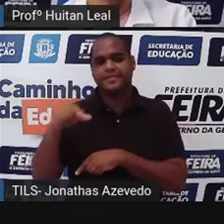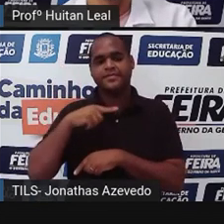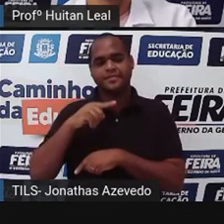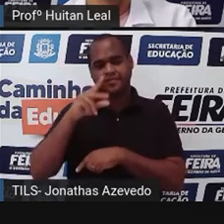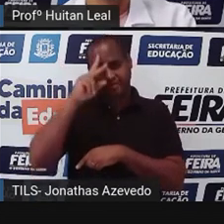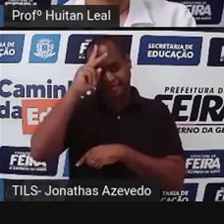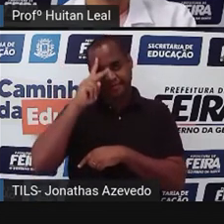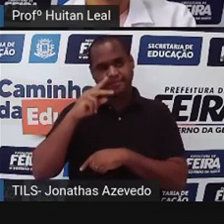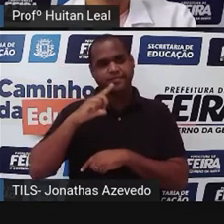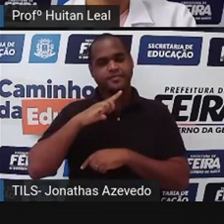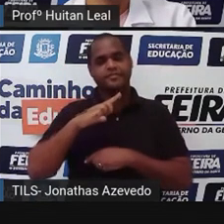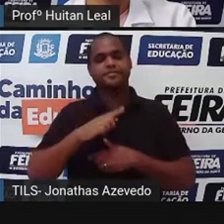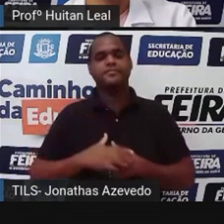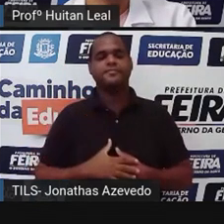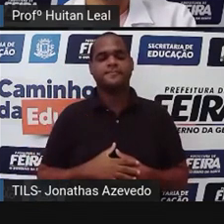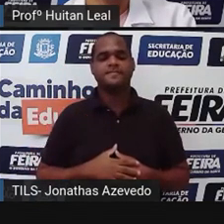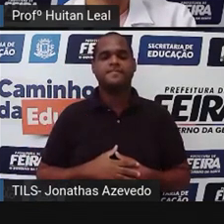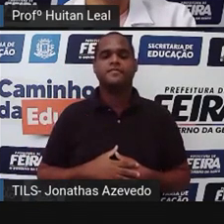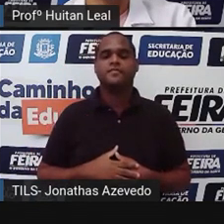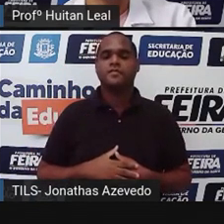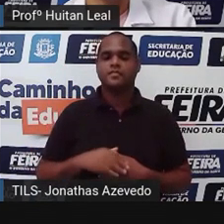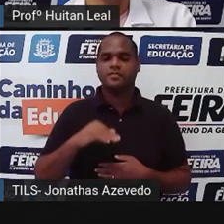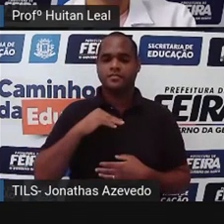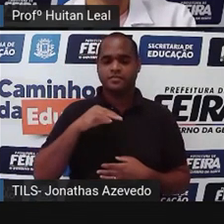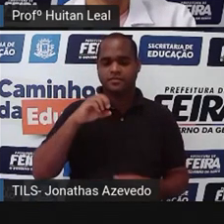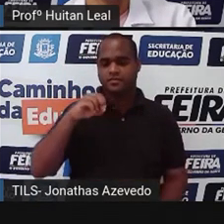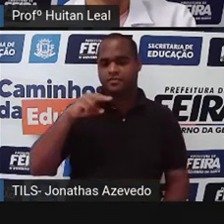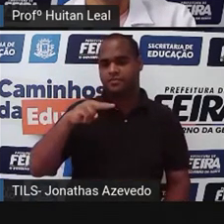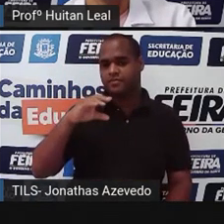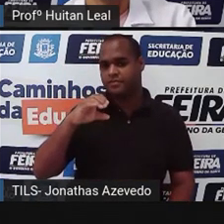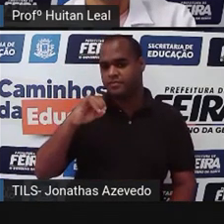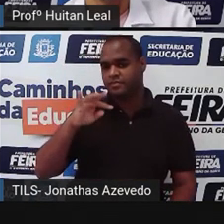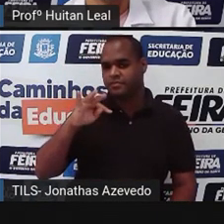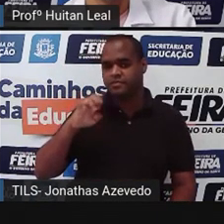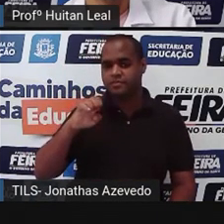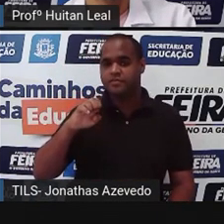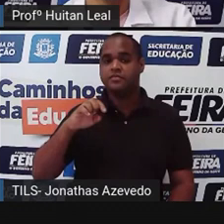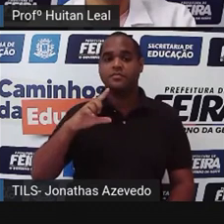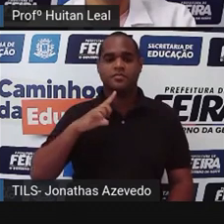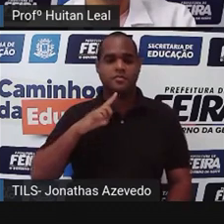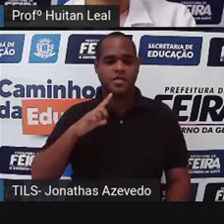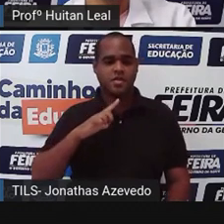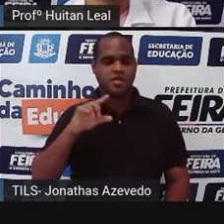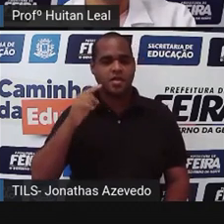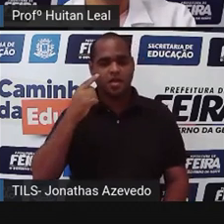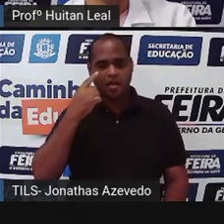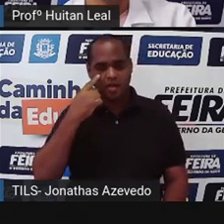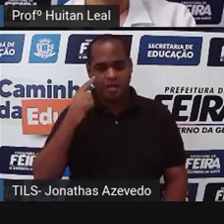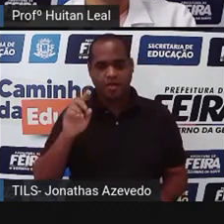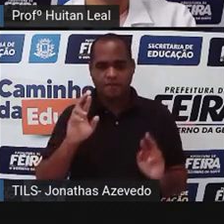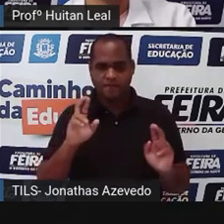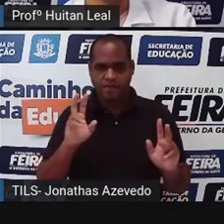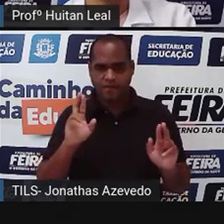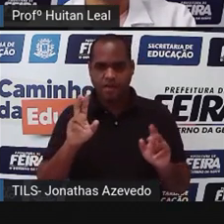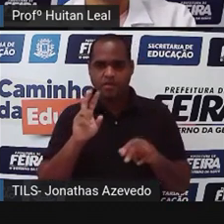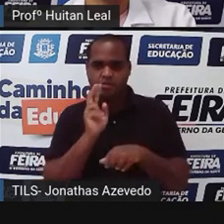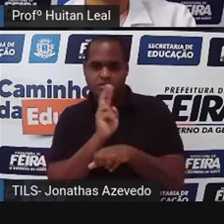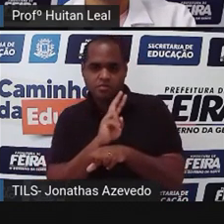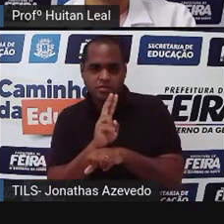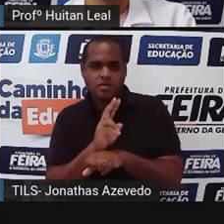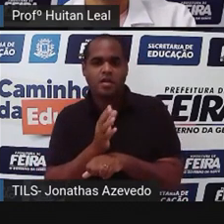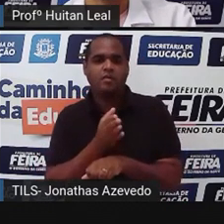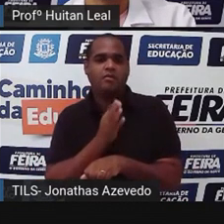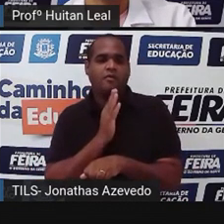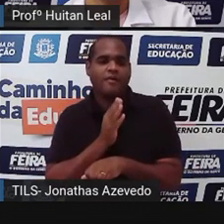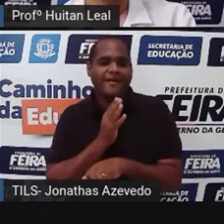história. E o narrador onisciente, não participa da história, a entanto, diferentemente do observador,